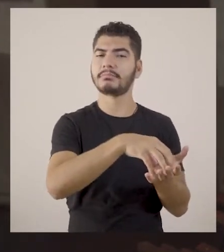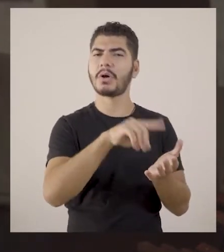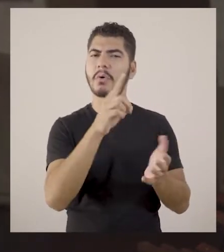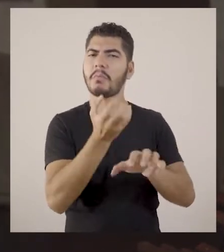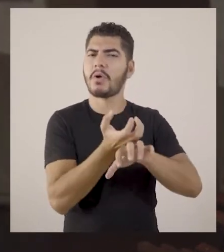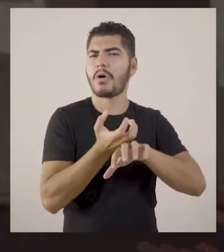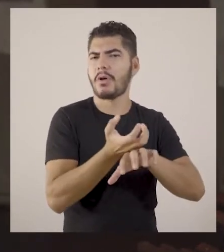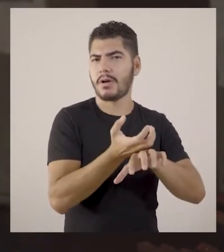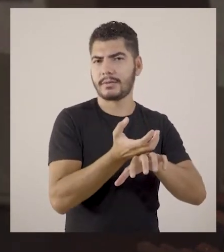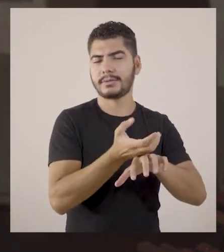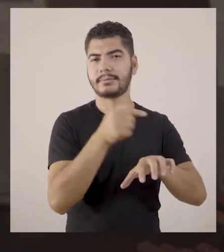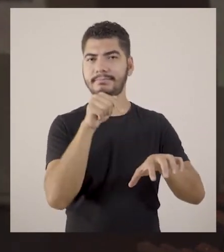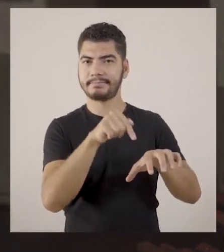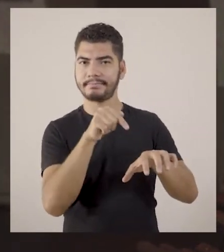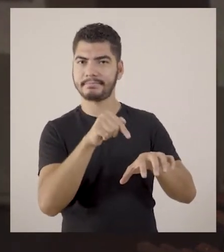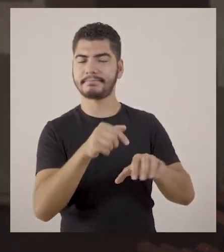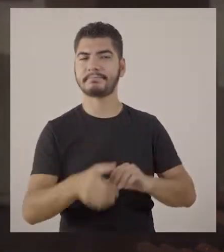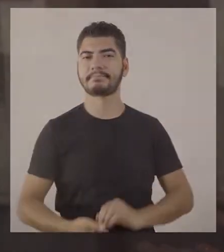Brodovski. Brodovski.